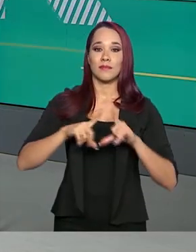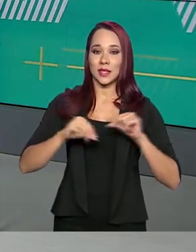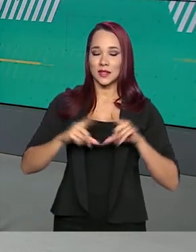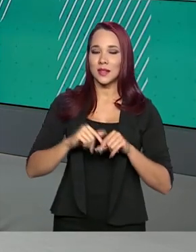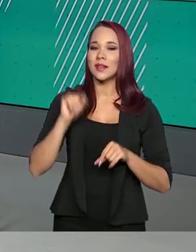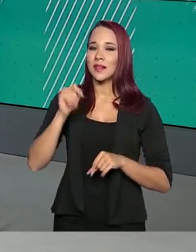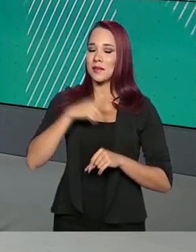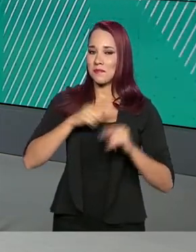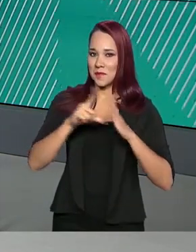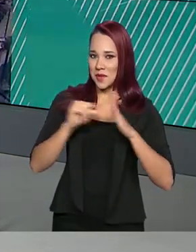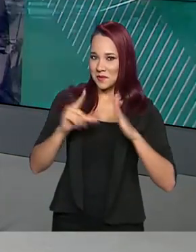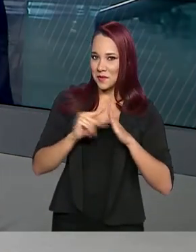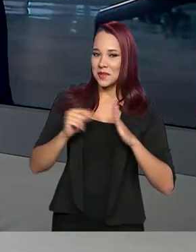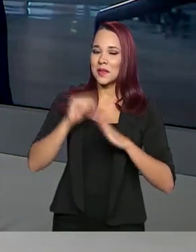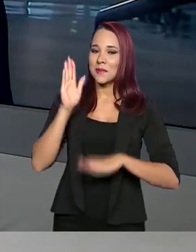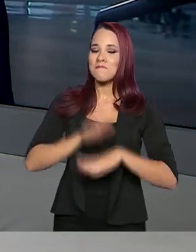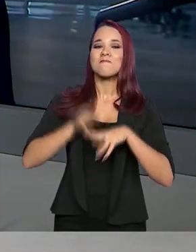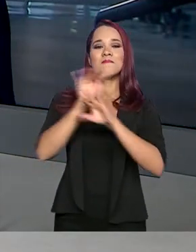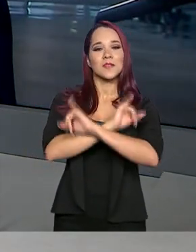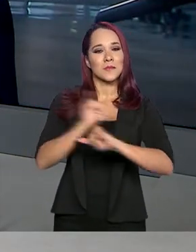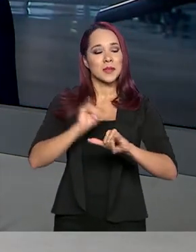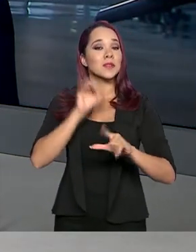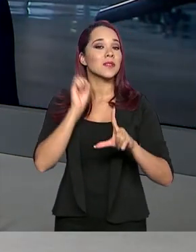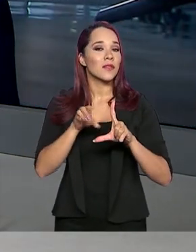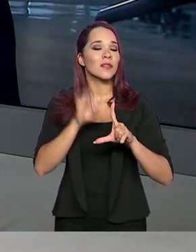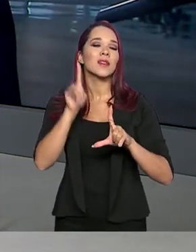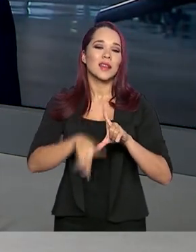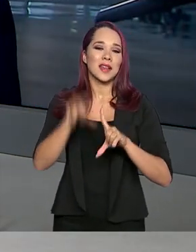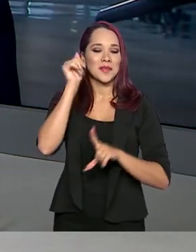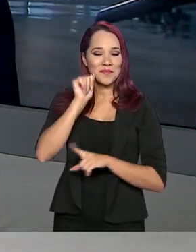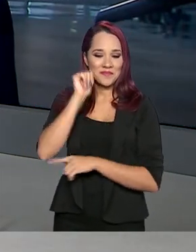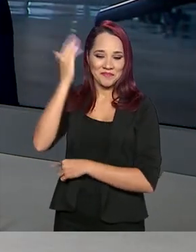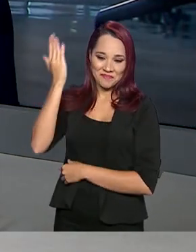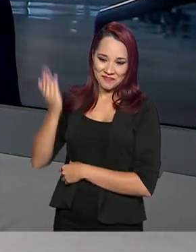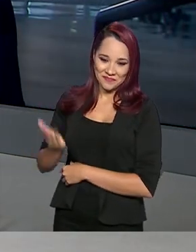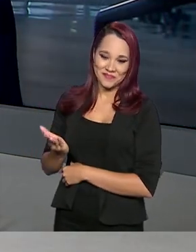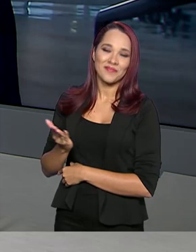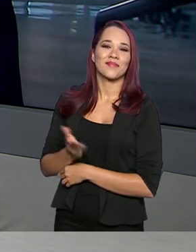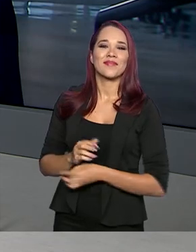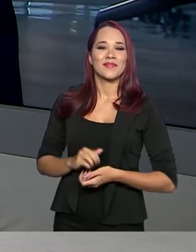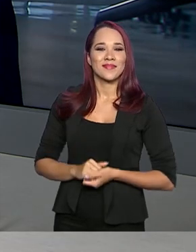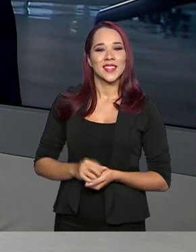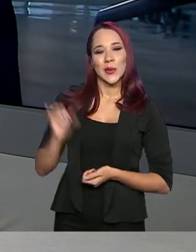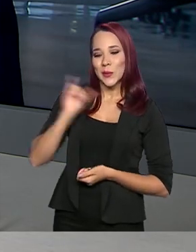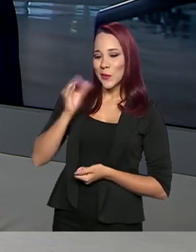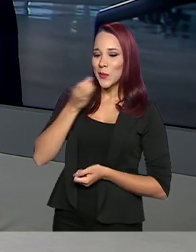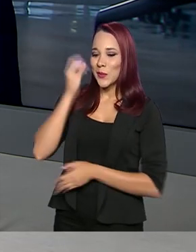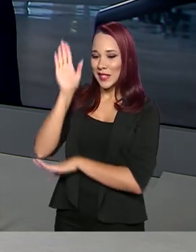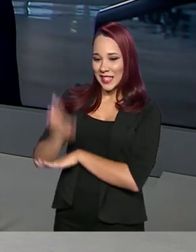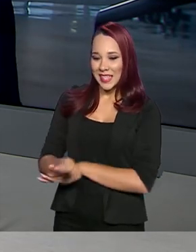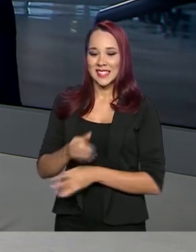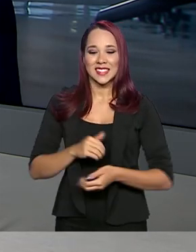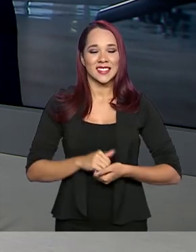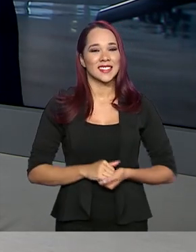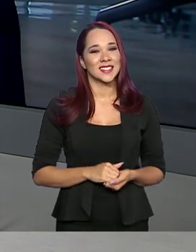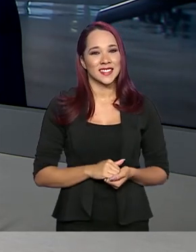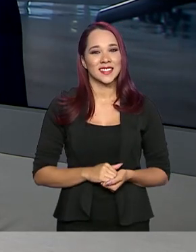Quem está no Palácio do Planalto tem mais informações ao vivo, é a repórter Daniele Popov. Oi, Dani, boa tarde.